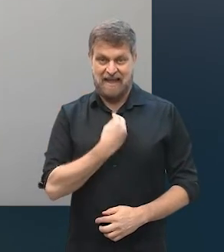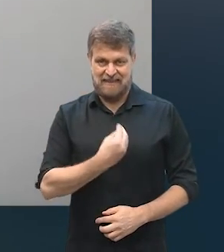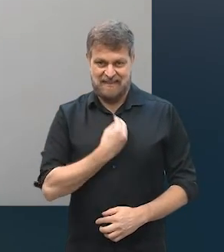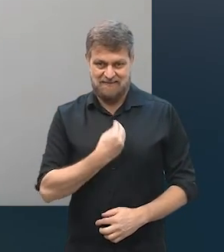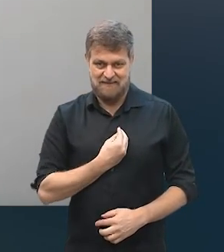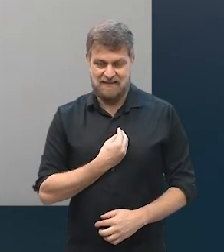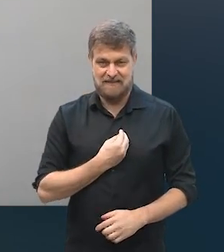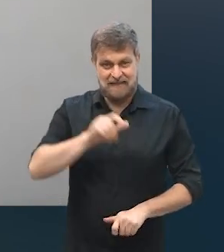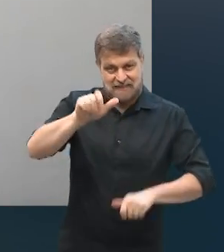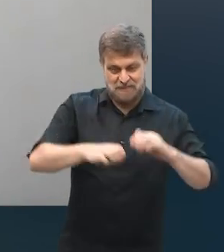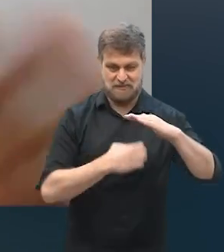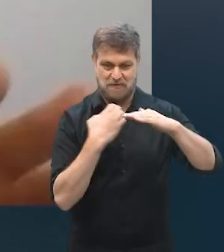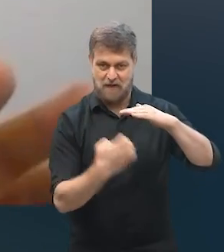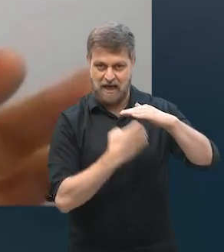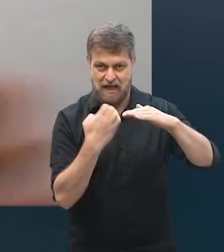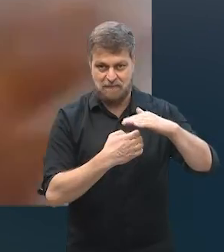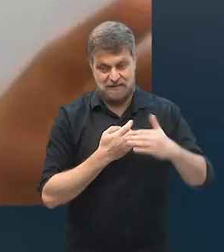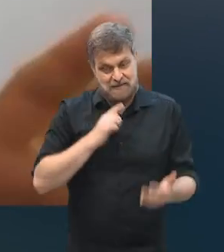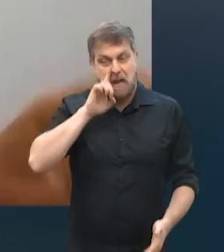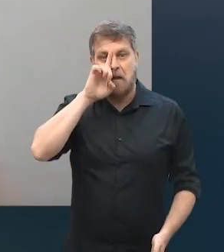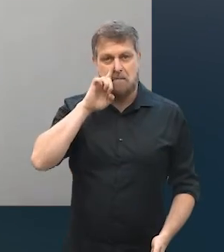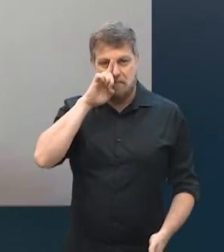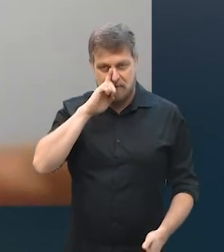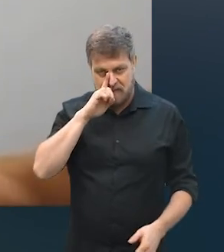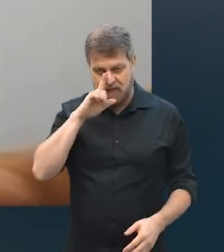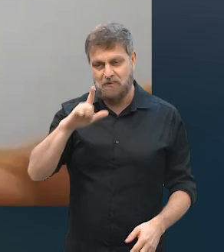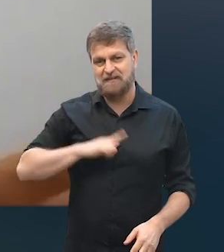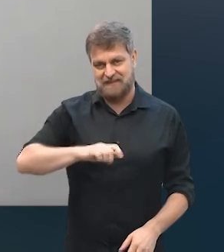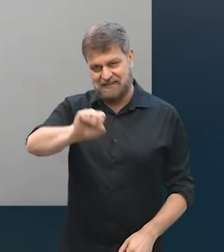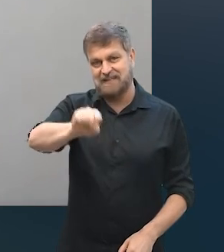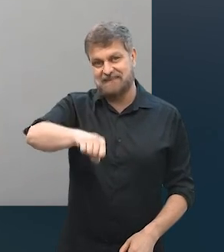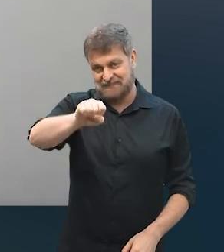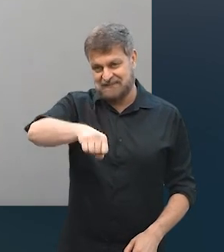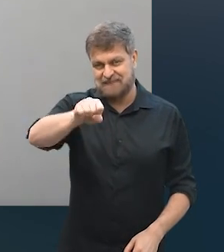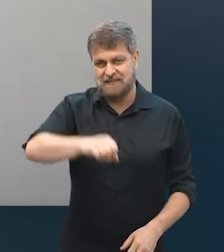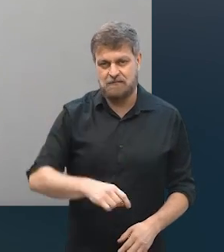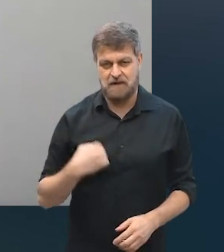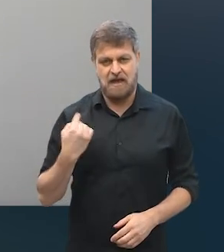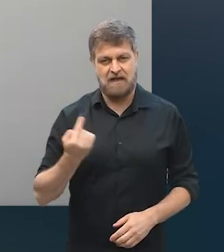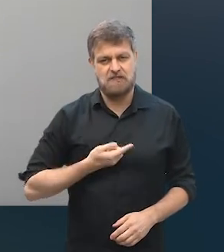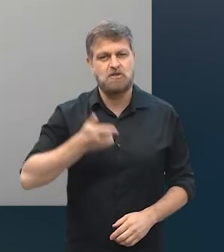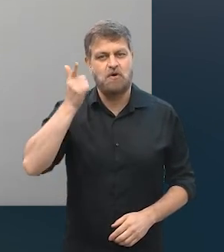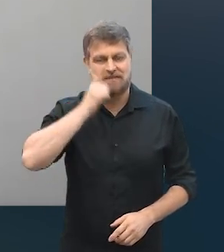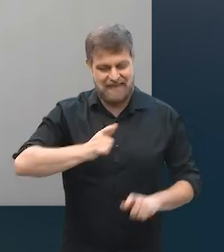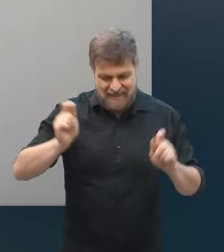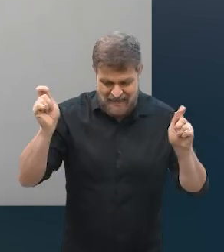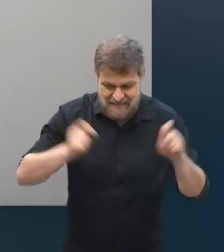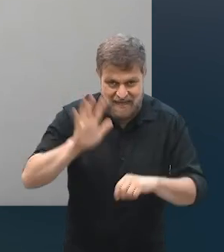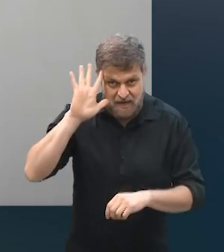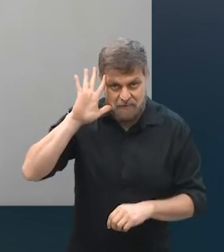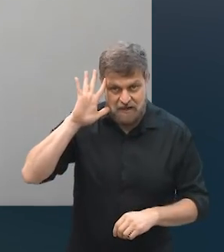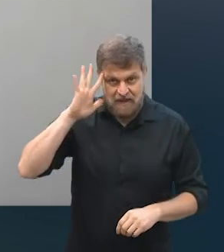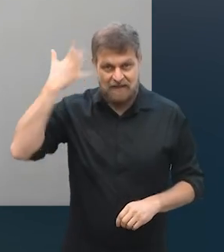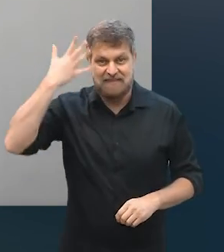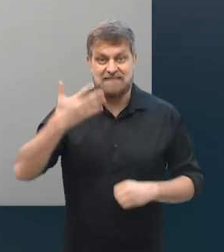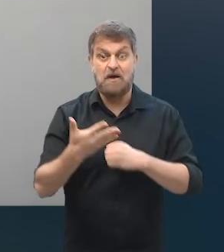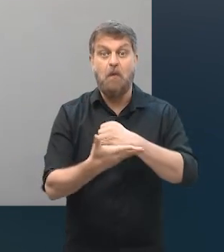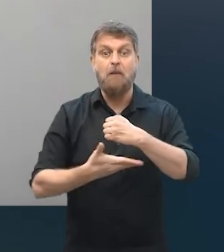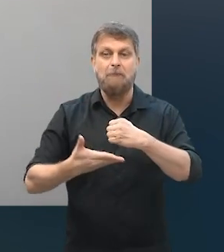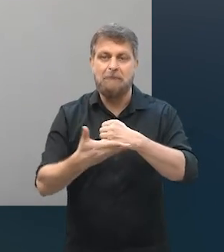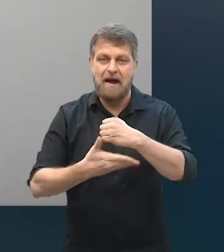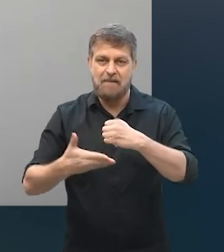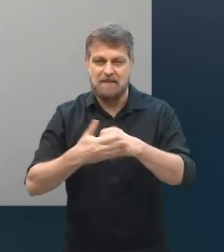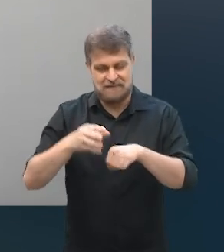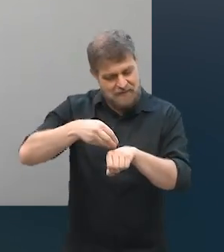risco é implícito ao negócio, é claro que sim, vai existir o risco, mas a gente consegue tomar uma decisão mais fundamentada,